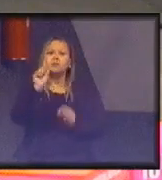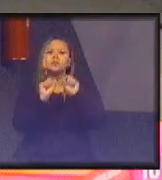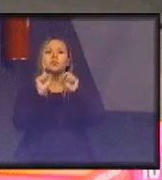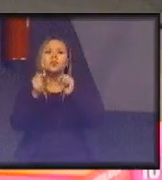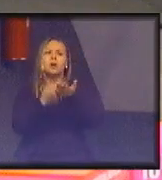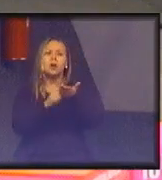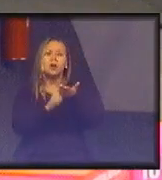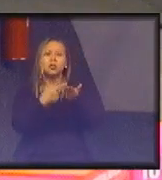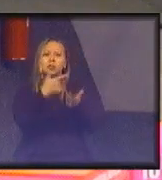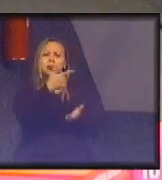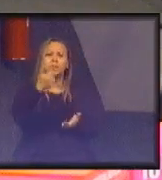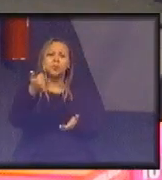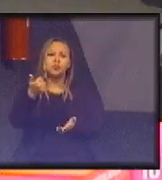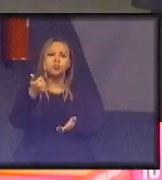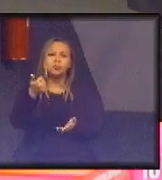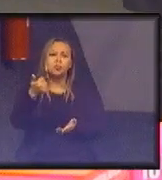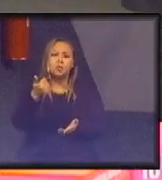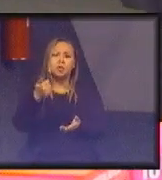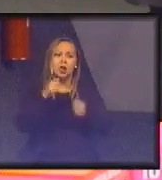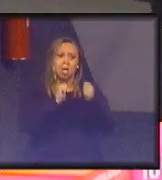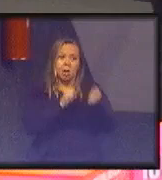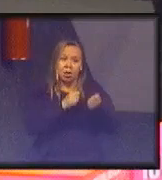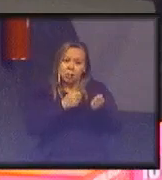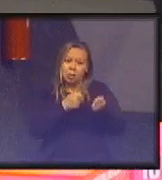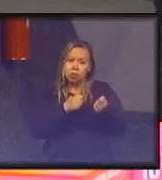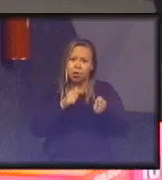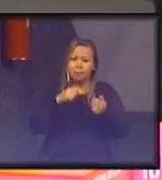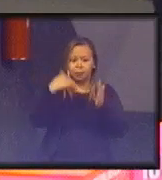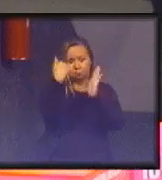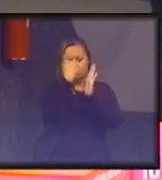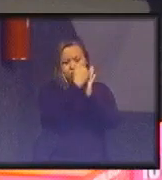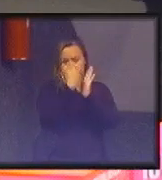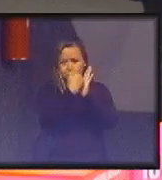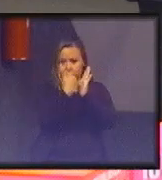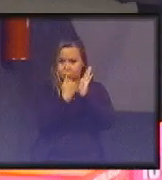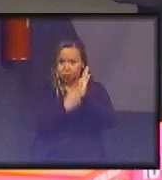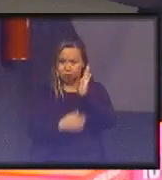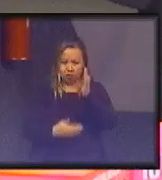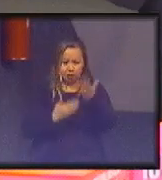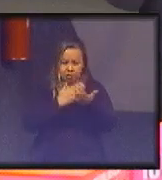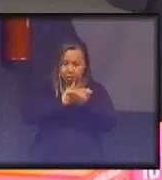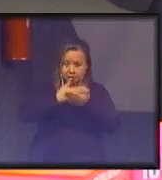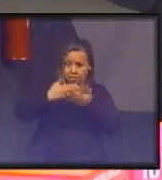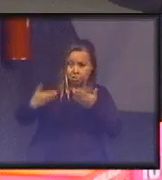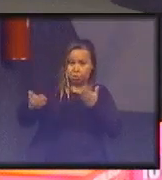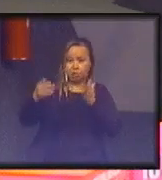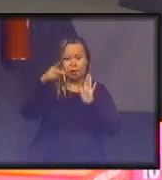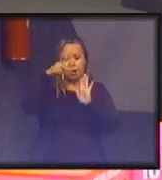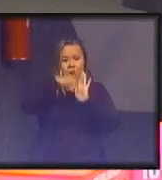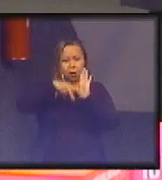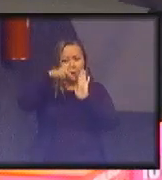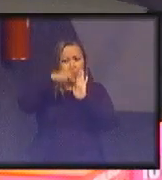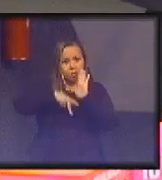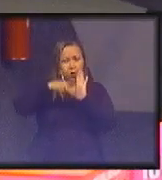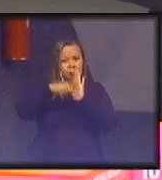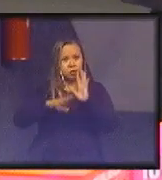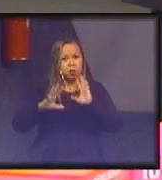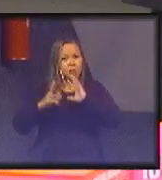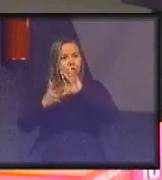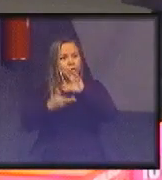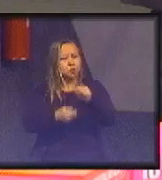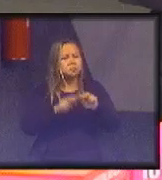A Agenda 21 era a tentativa de elencar todas as iniciativas e projetos no mundo, vocês vejam que